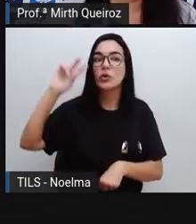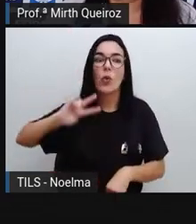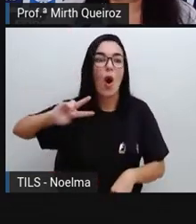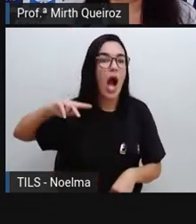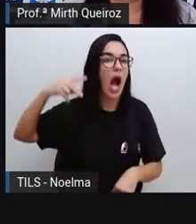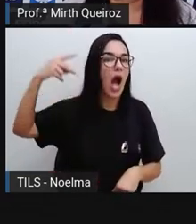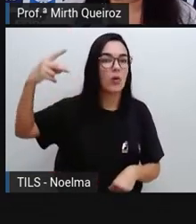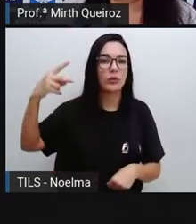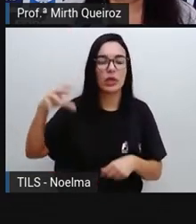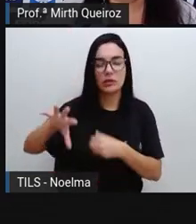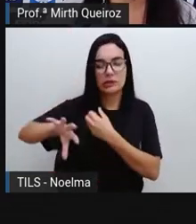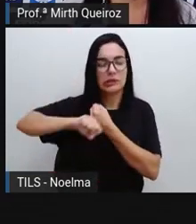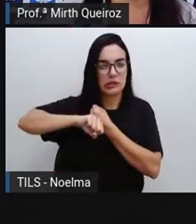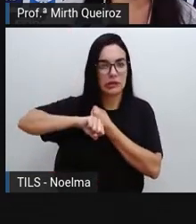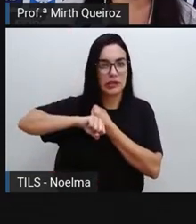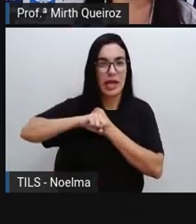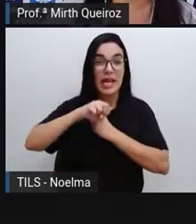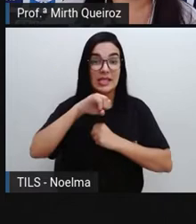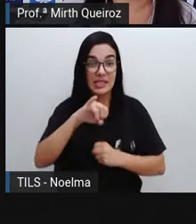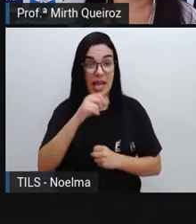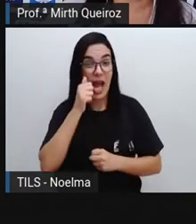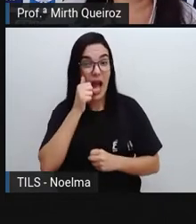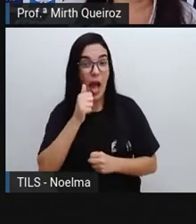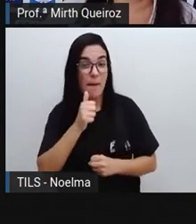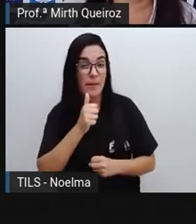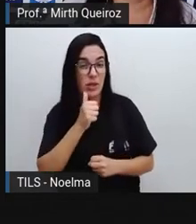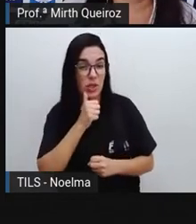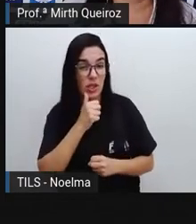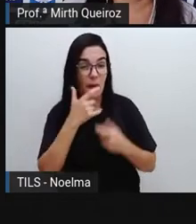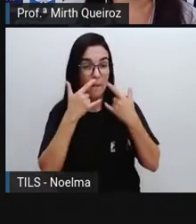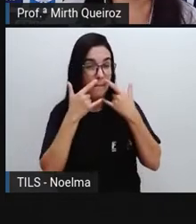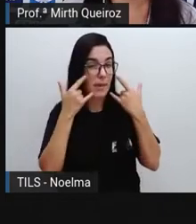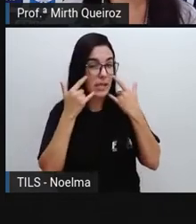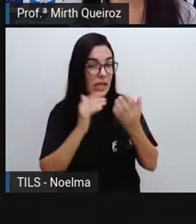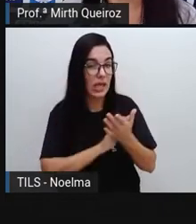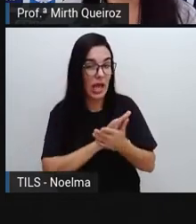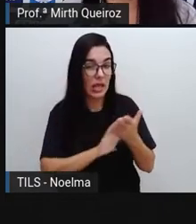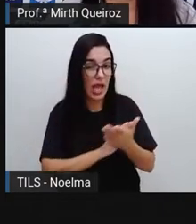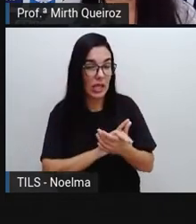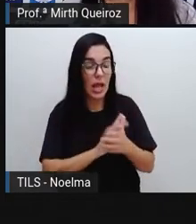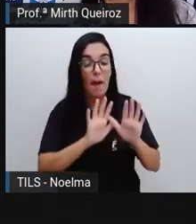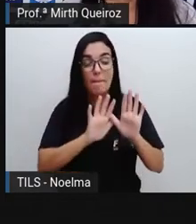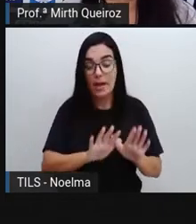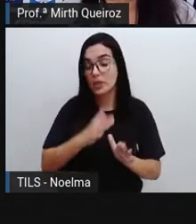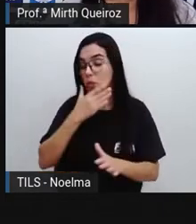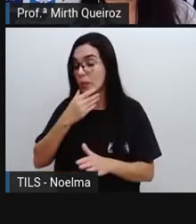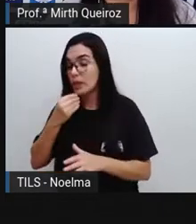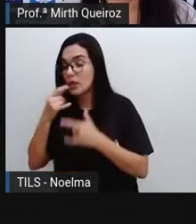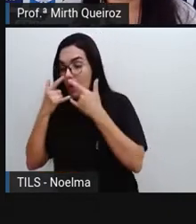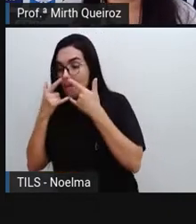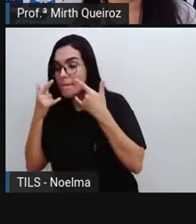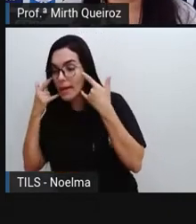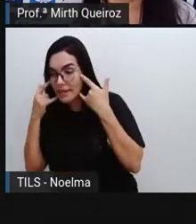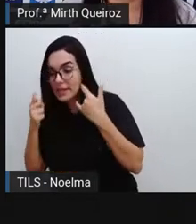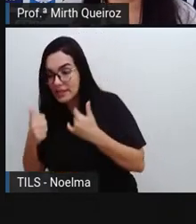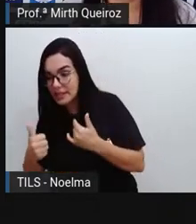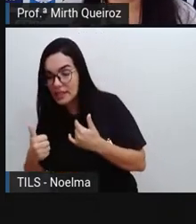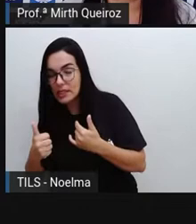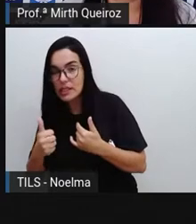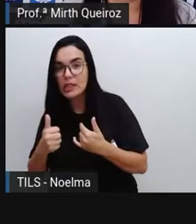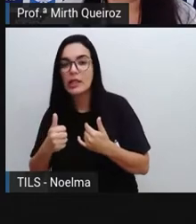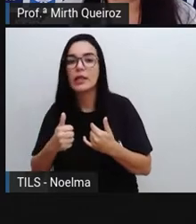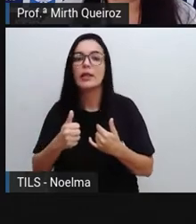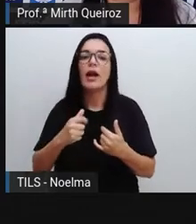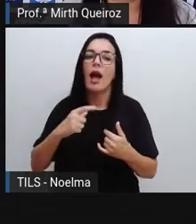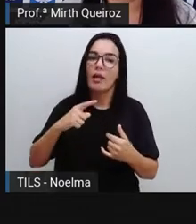alta de contágio. Se a menina está sem máscara e o menino está com máscara, nesse caso a menina é quem tem